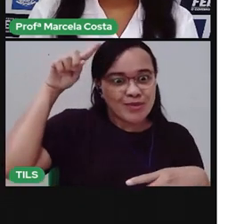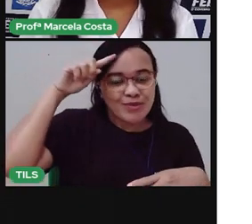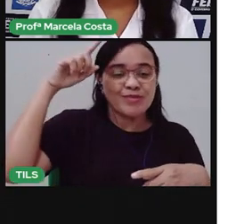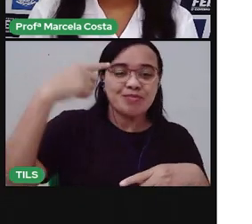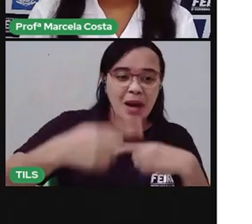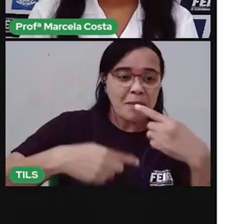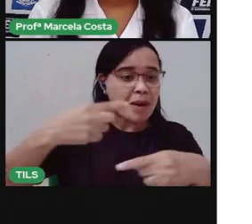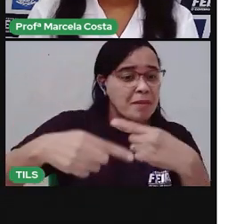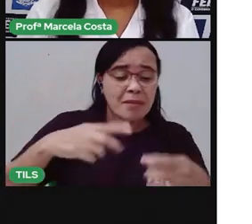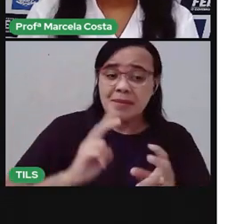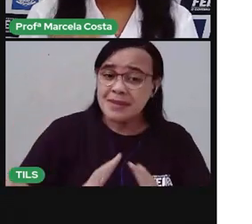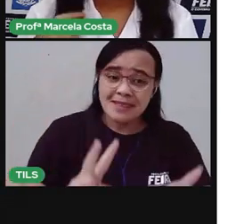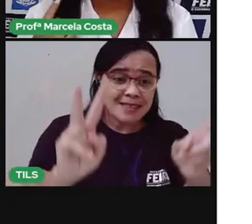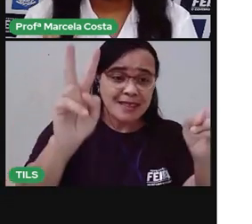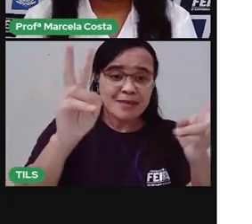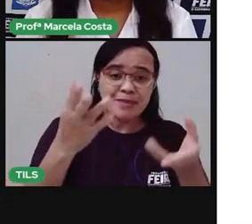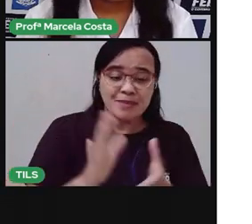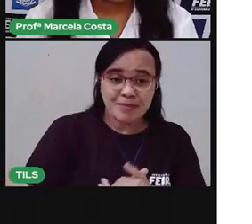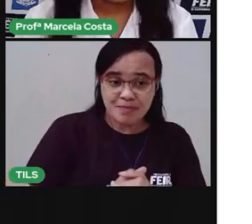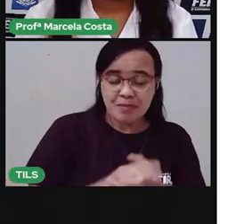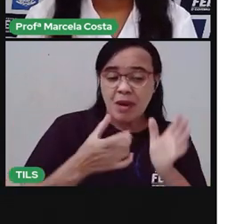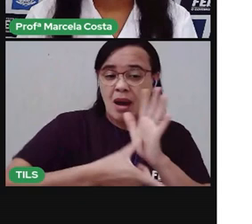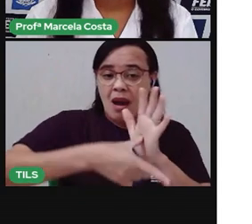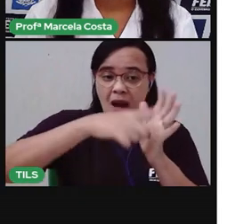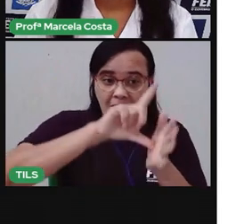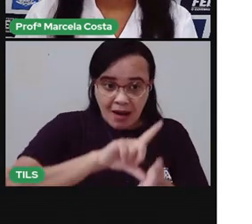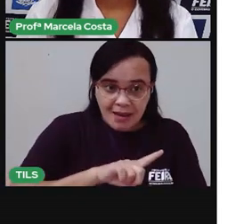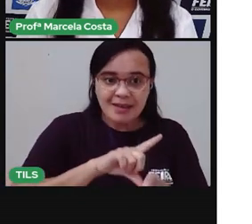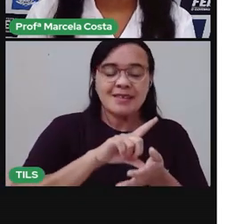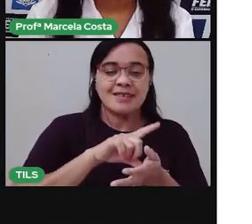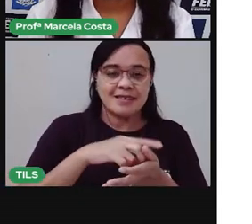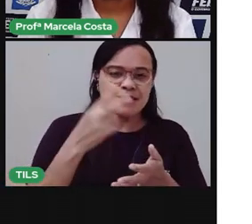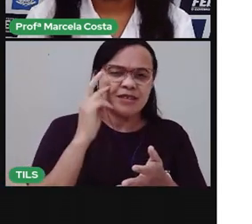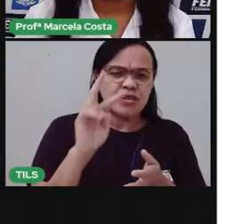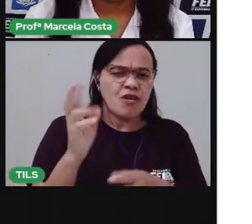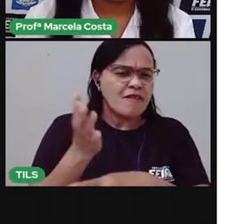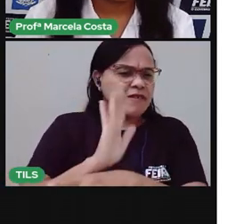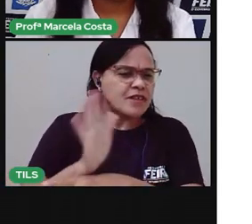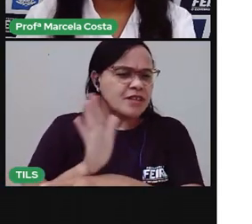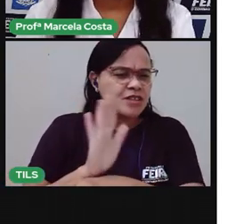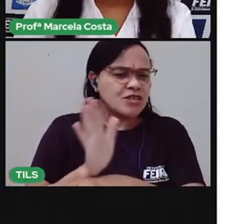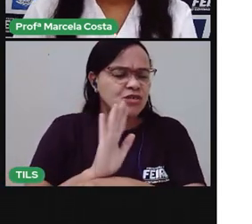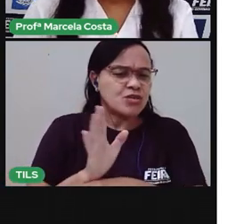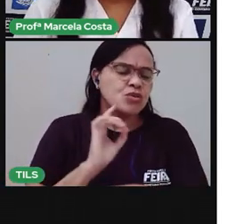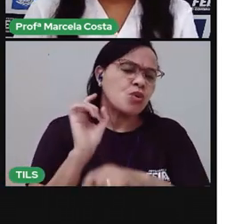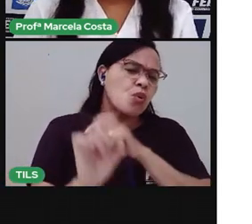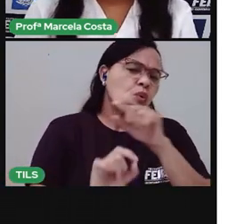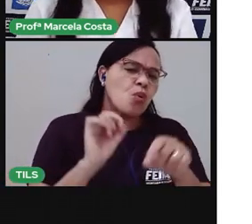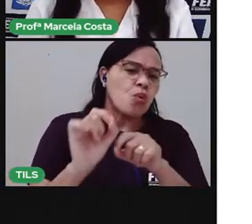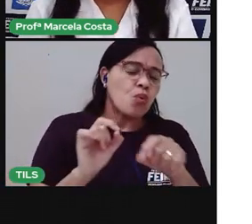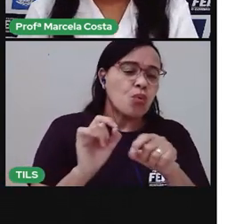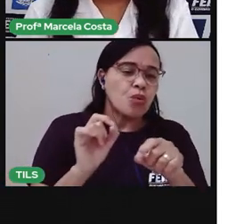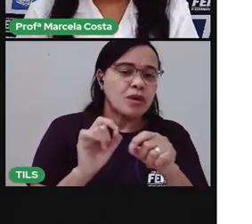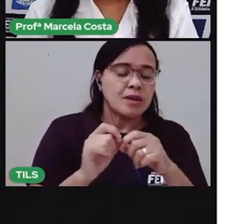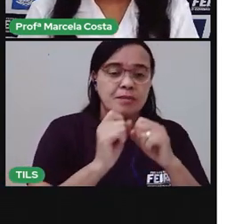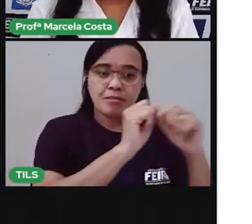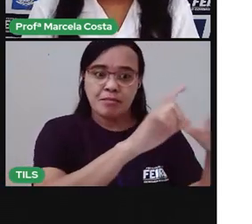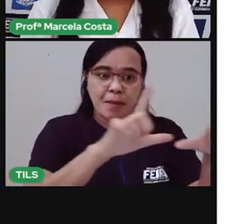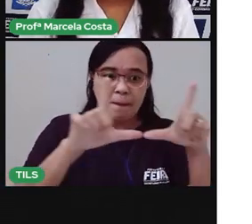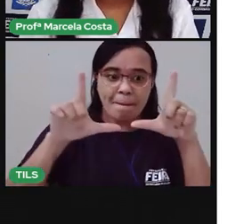vai ver. Antes de explorar esses sentidos, eu vou mostrar um pouquinho do vídeo,